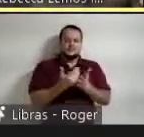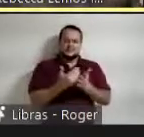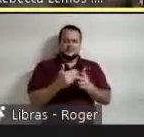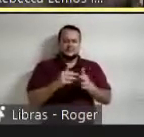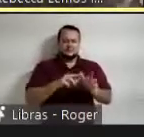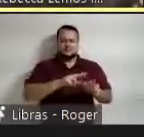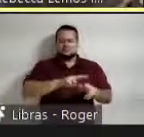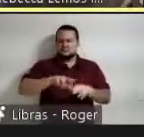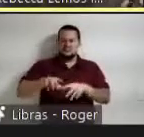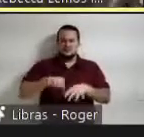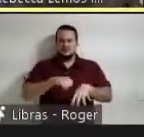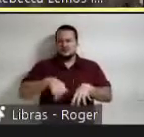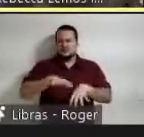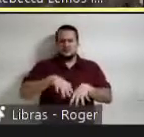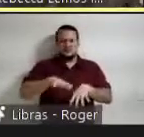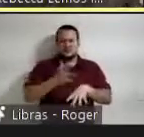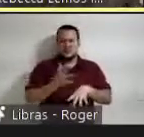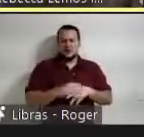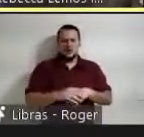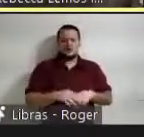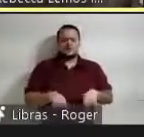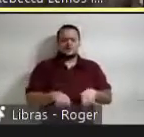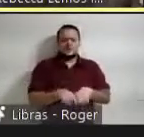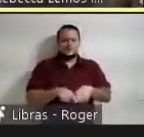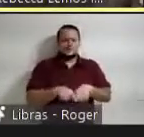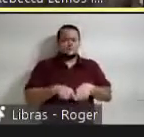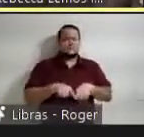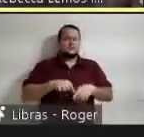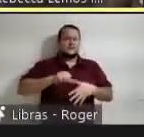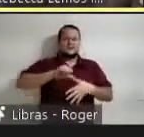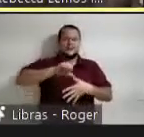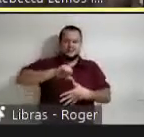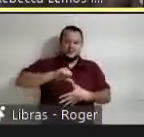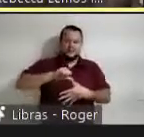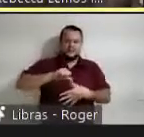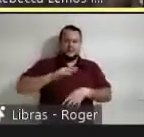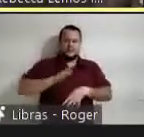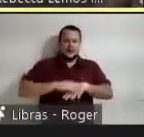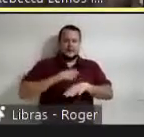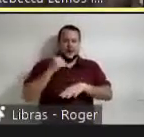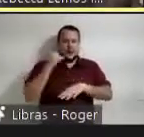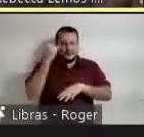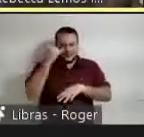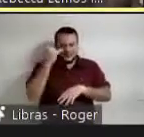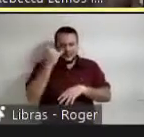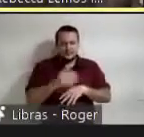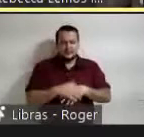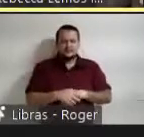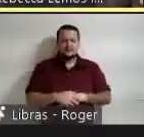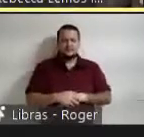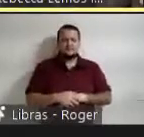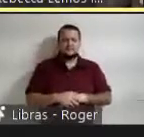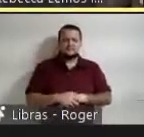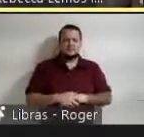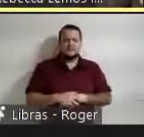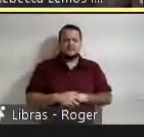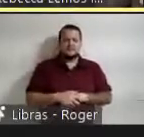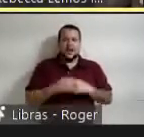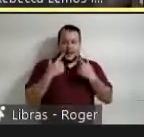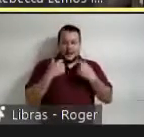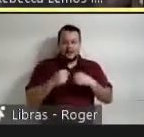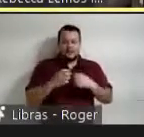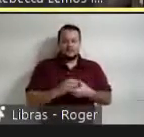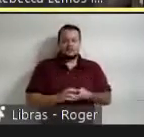Latina grande maioria em espanhol e a gente teve a boa surpresa de uma editora